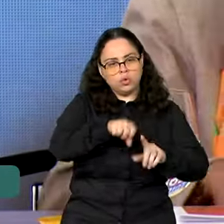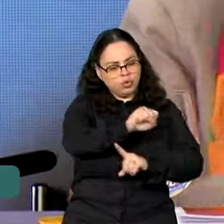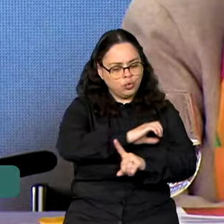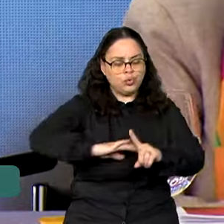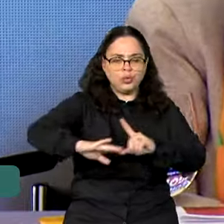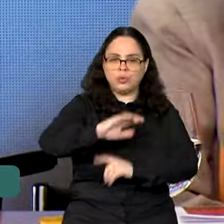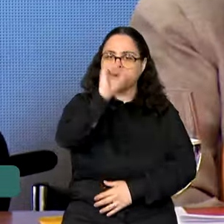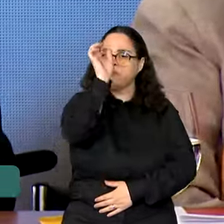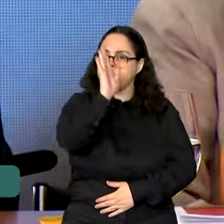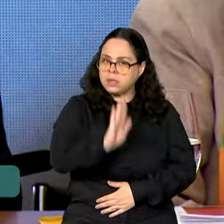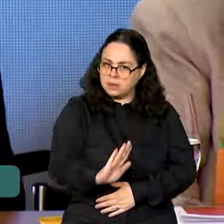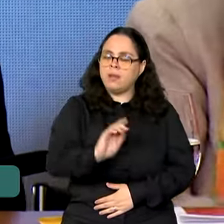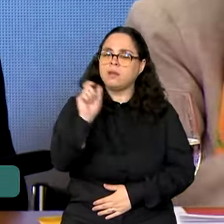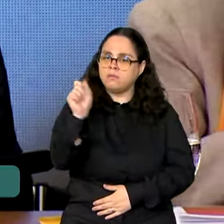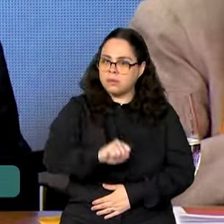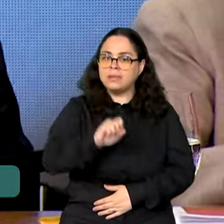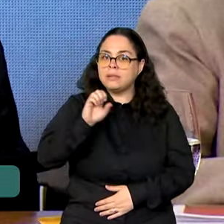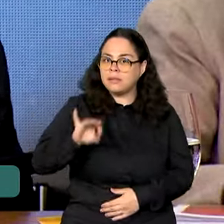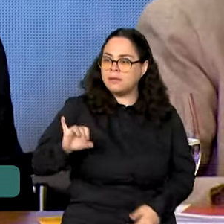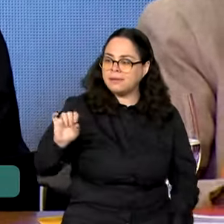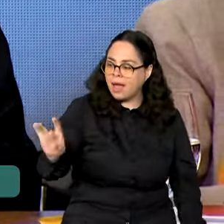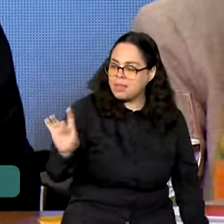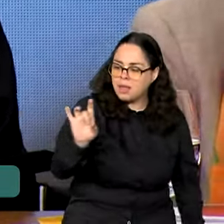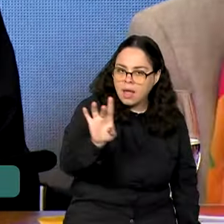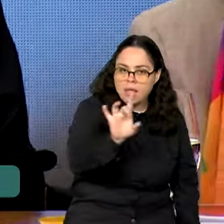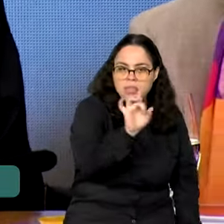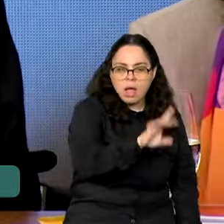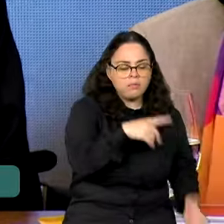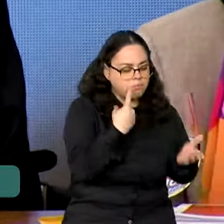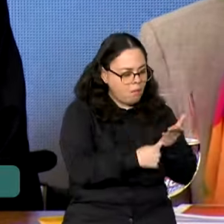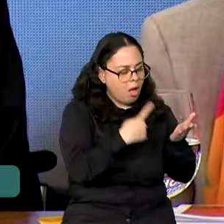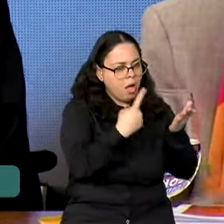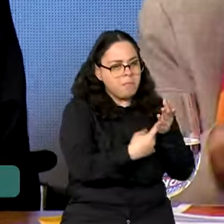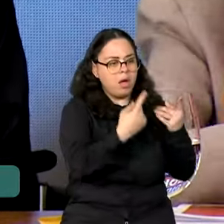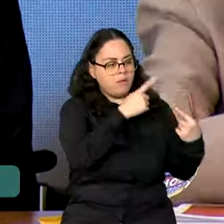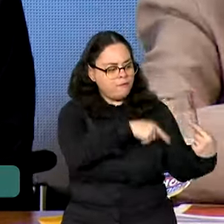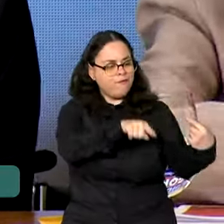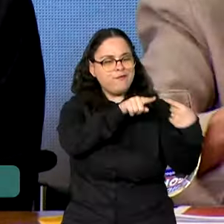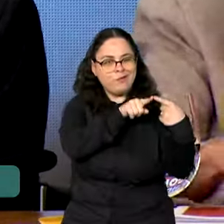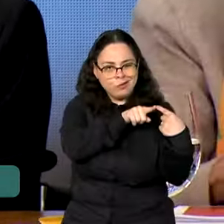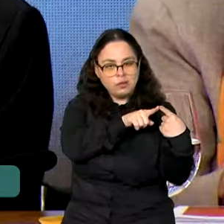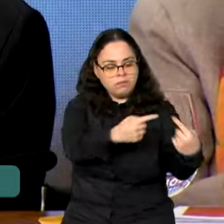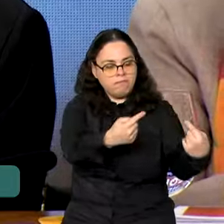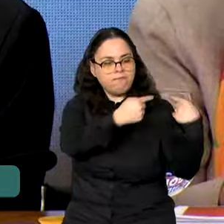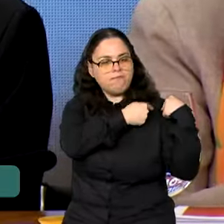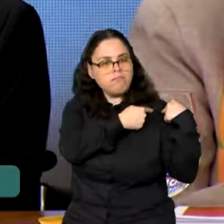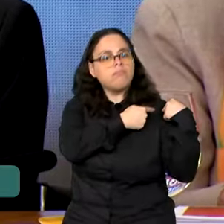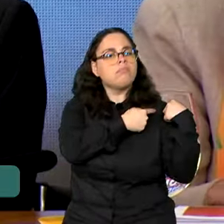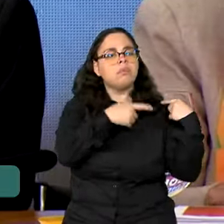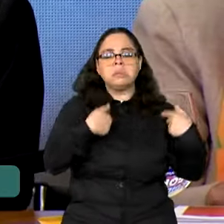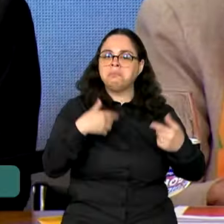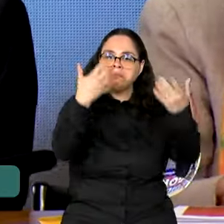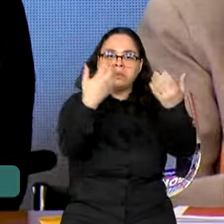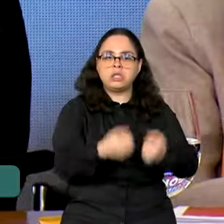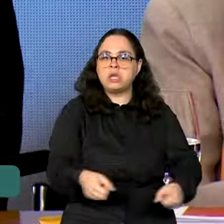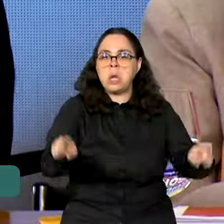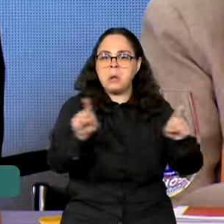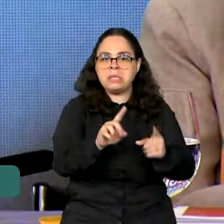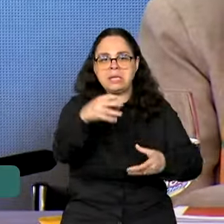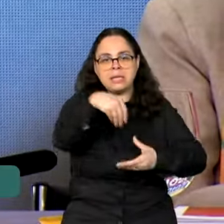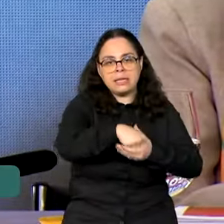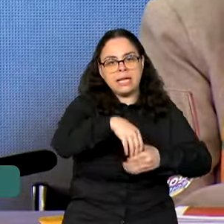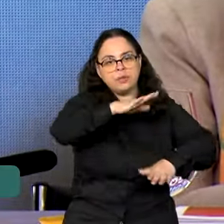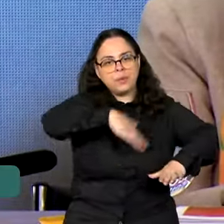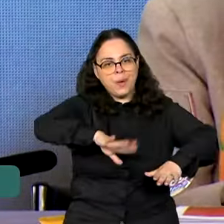brasileira. Se cada um cumprir com a sua função e não permitir que haja nenhuma